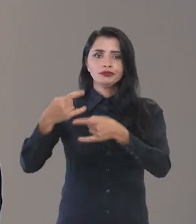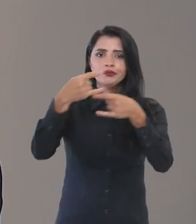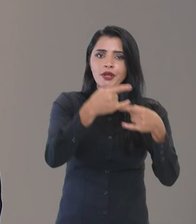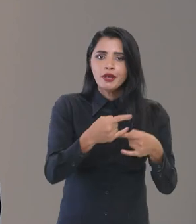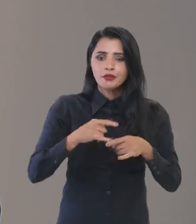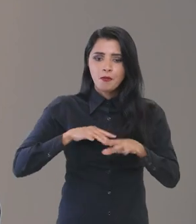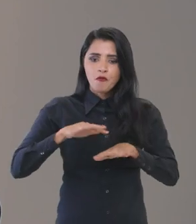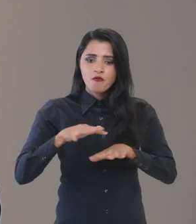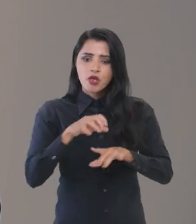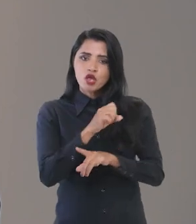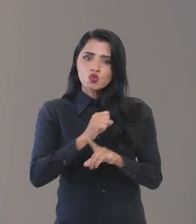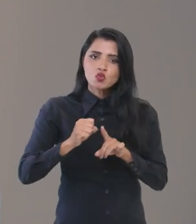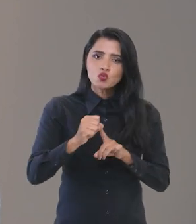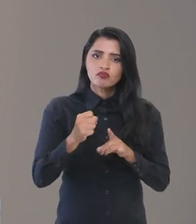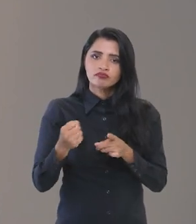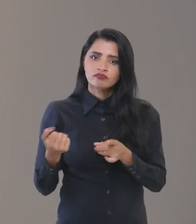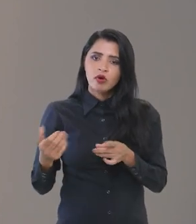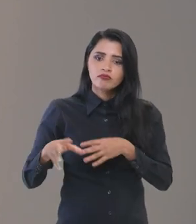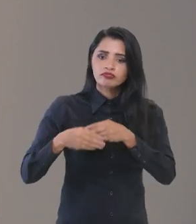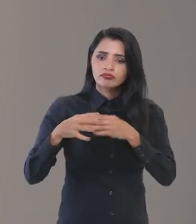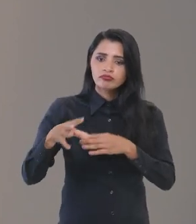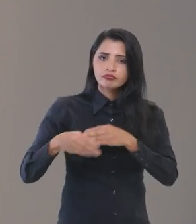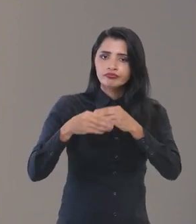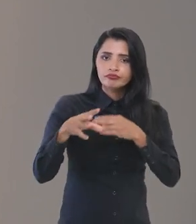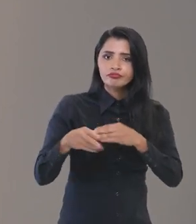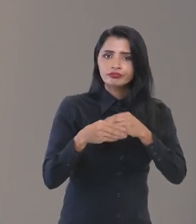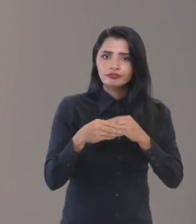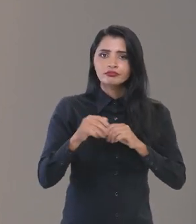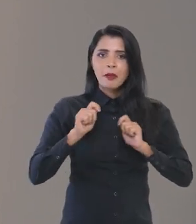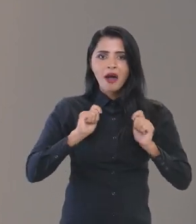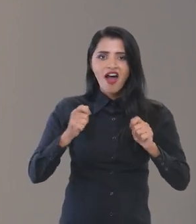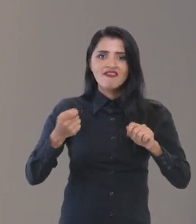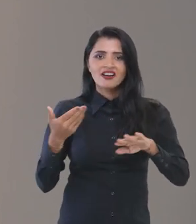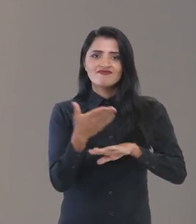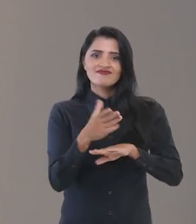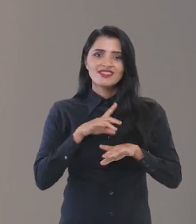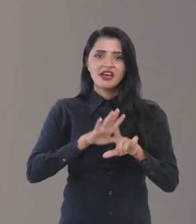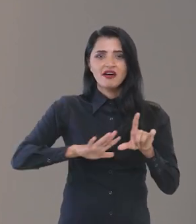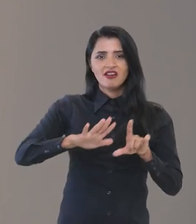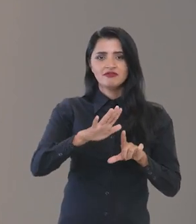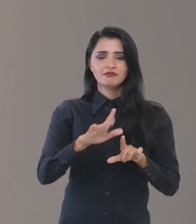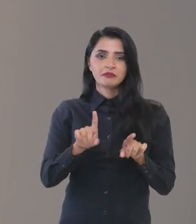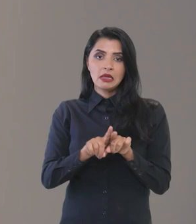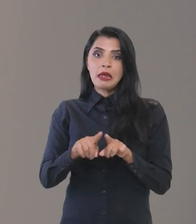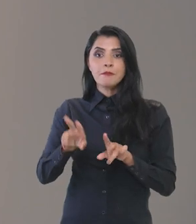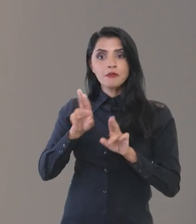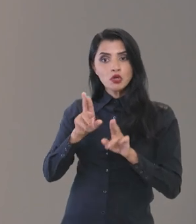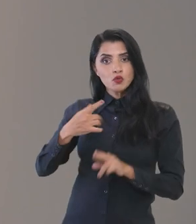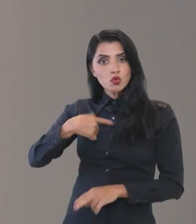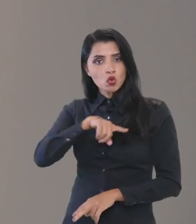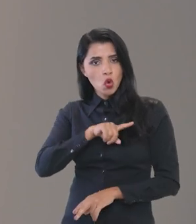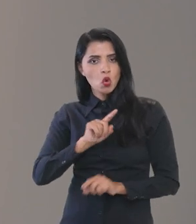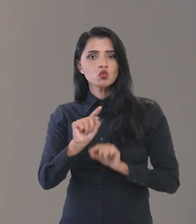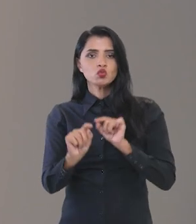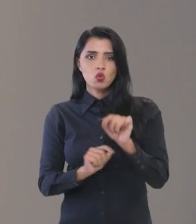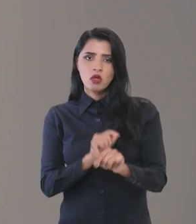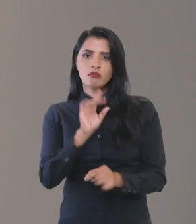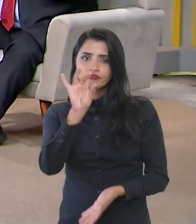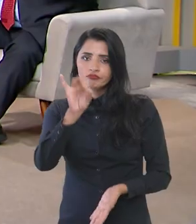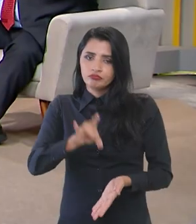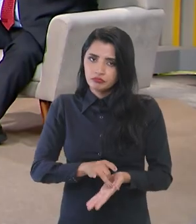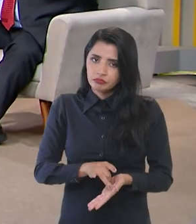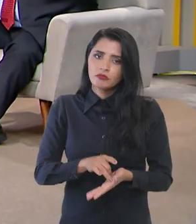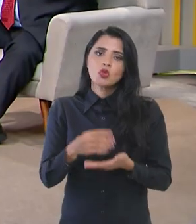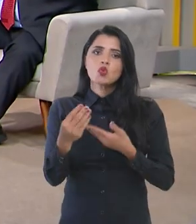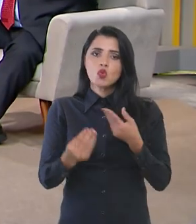conferências, movimentos sociais vão incorporando também essa mobilização digital. Nossa expectativa, portanto, é que